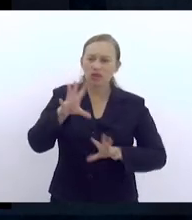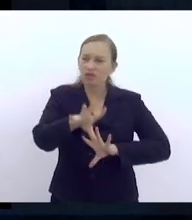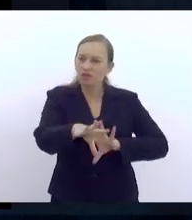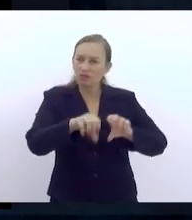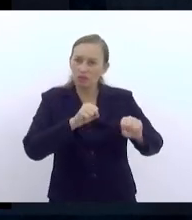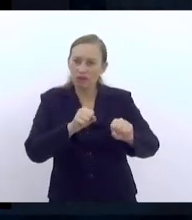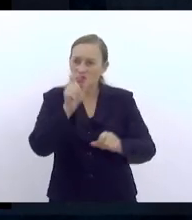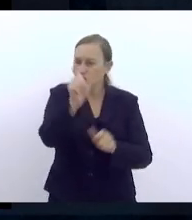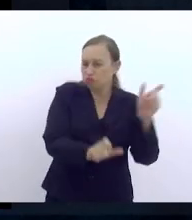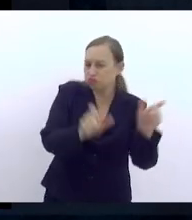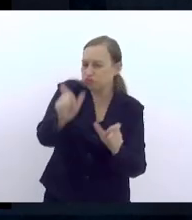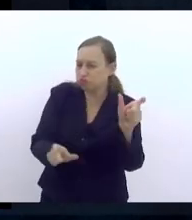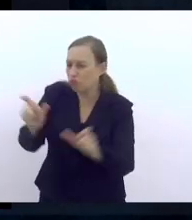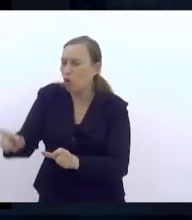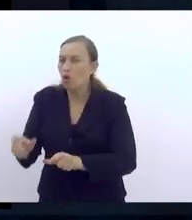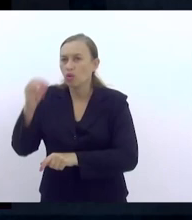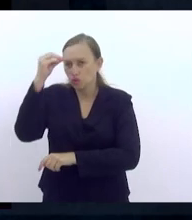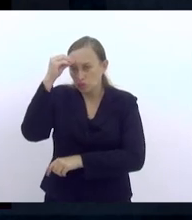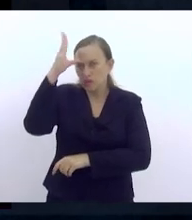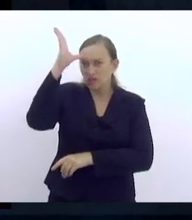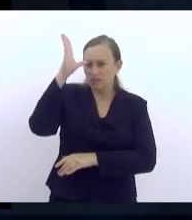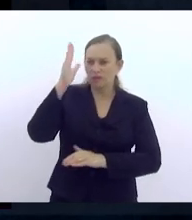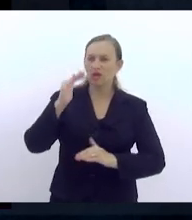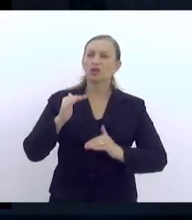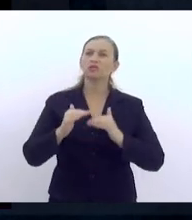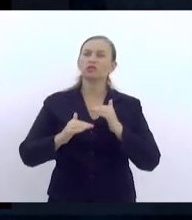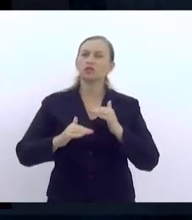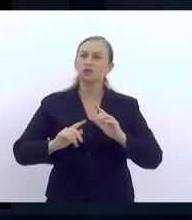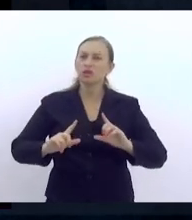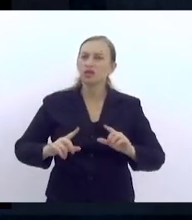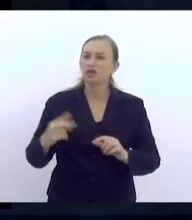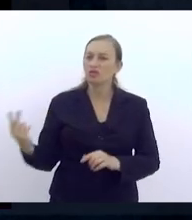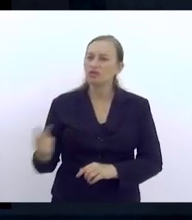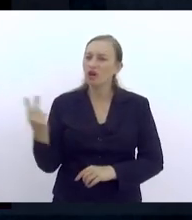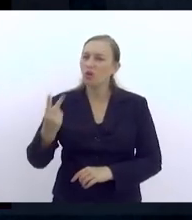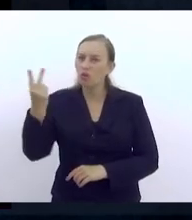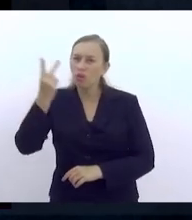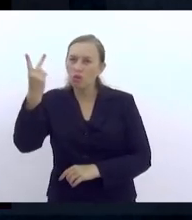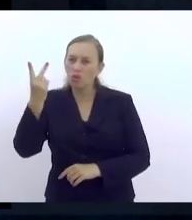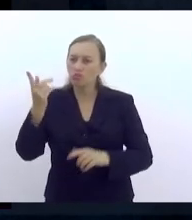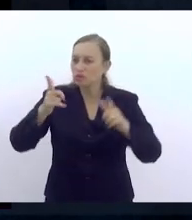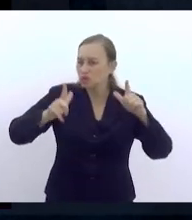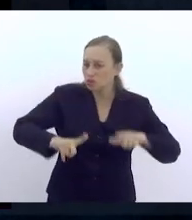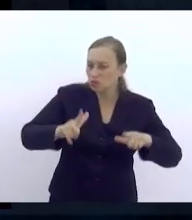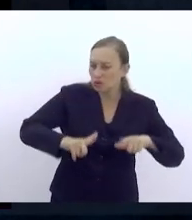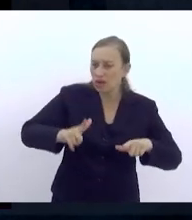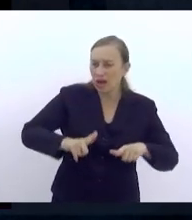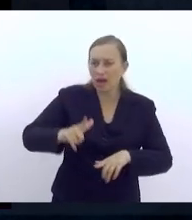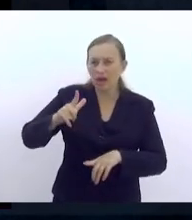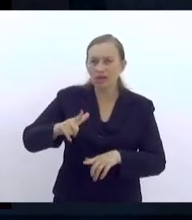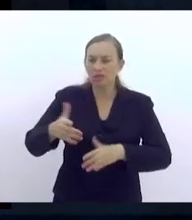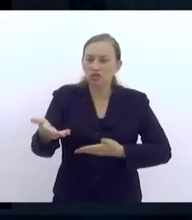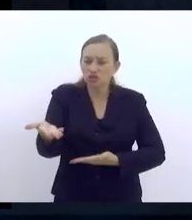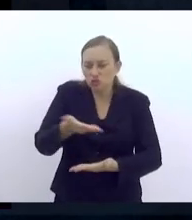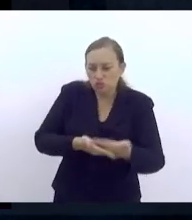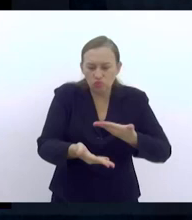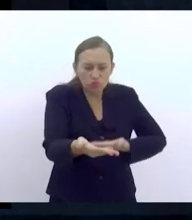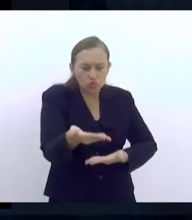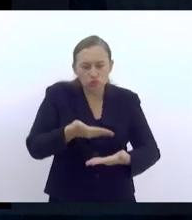geralmente os conhecimentos, a habilidade, a perspectiva de valores, nesse espaço privilegiado de trocas,